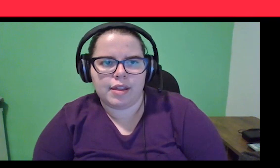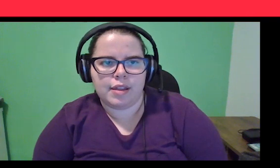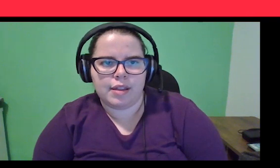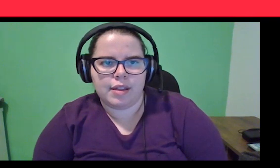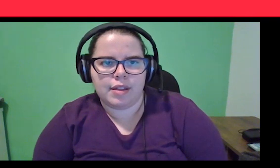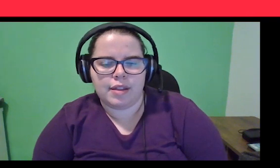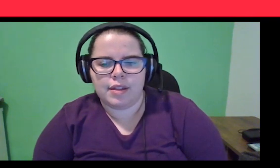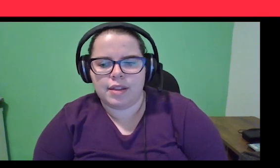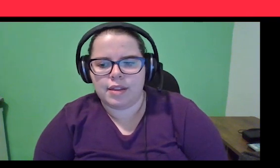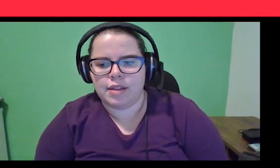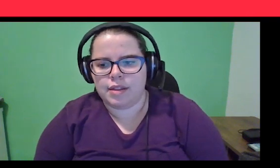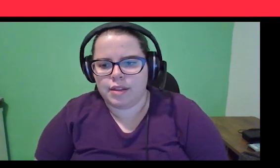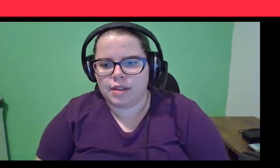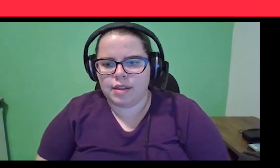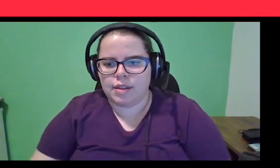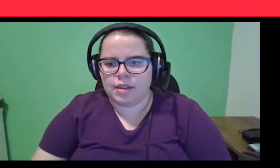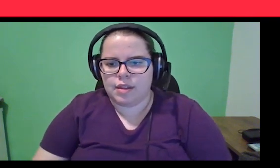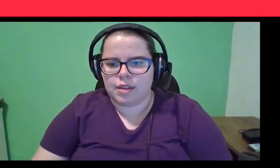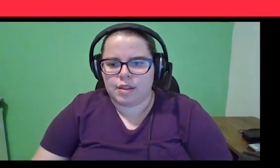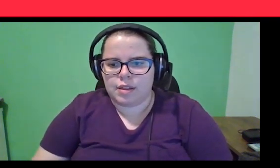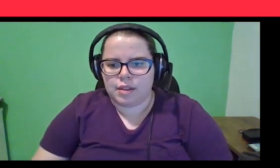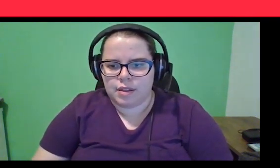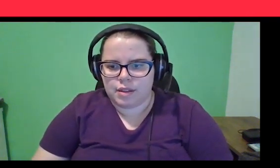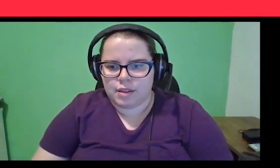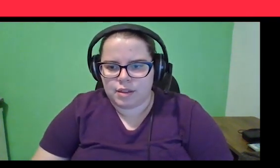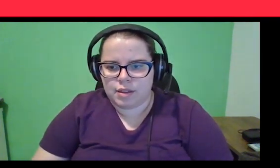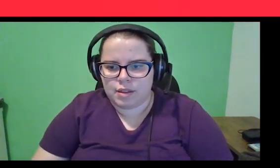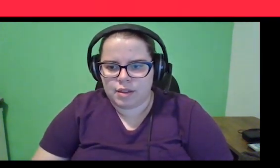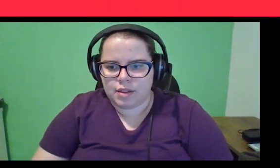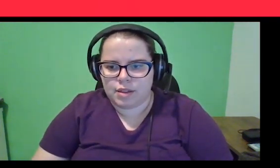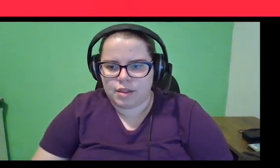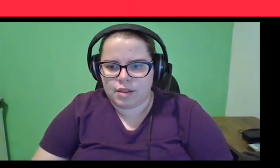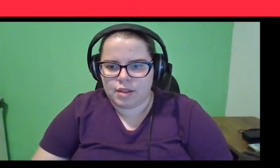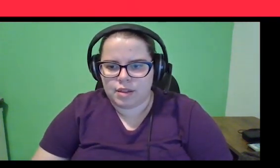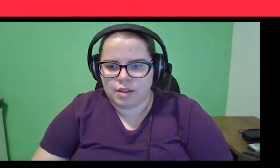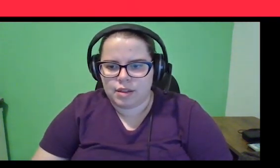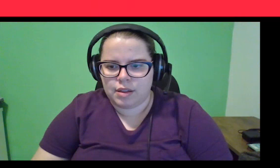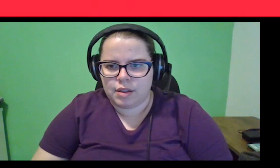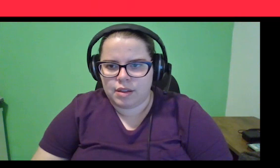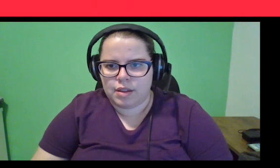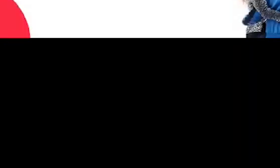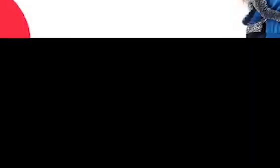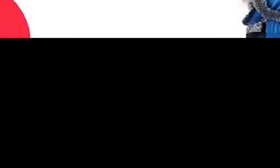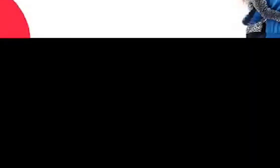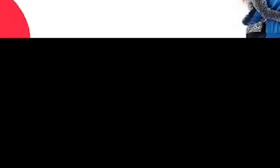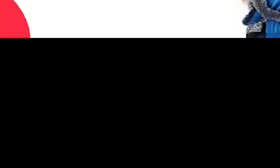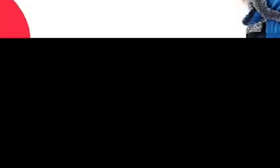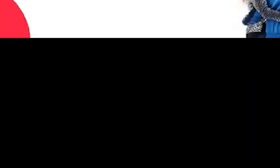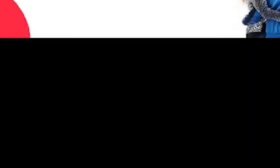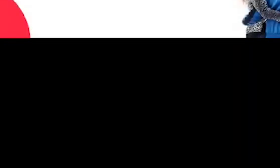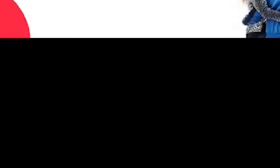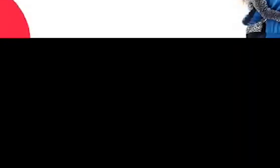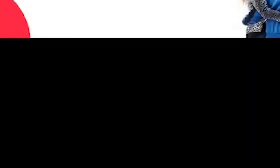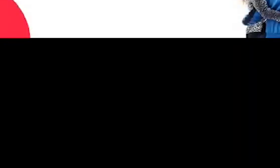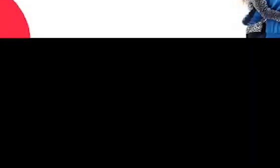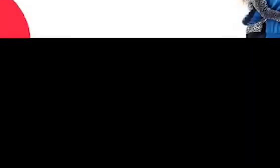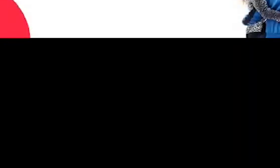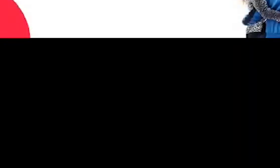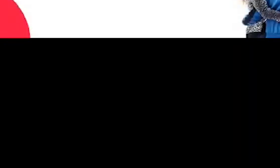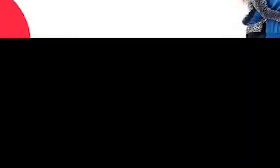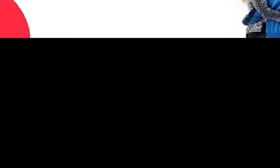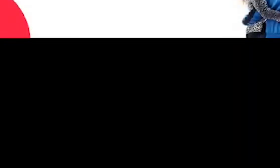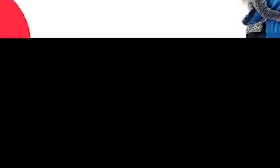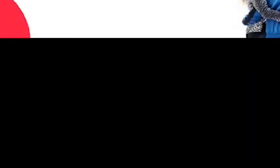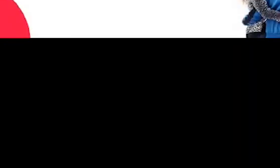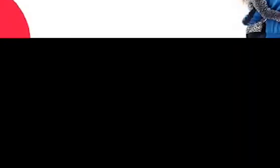esforços e ações nós temos em torno desse pilar. Bom, gente, então, falando um pouquinho